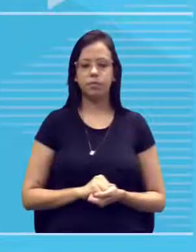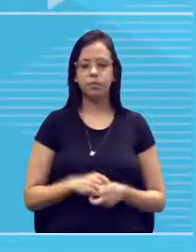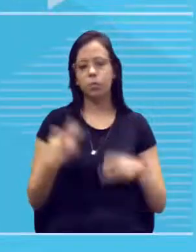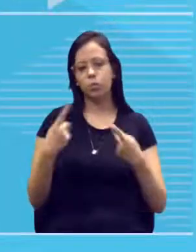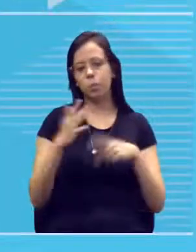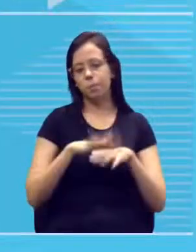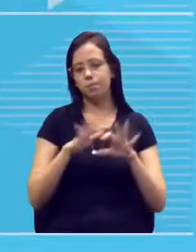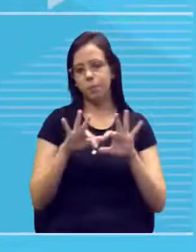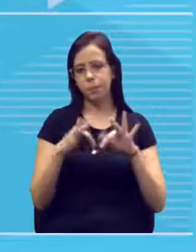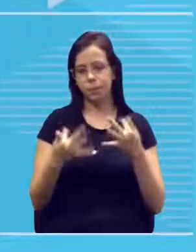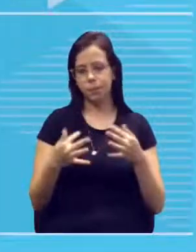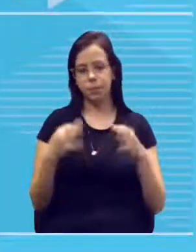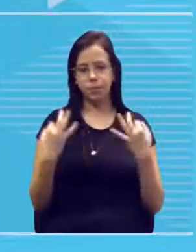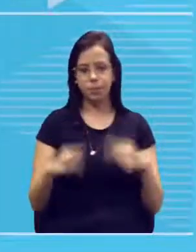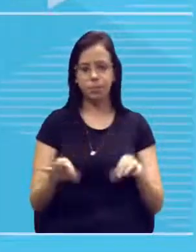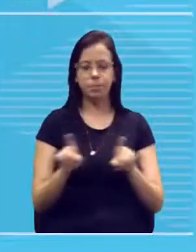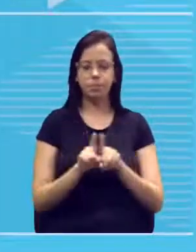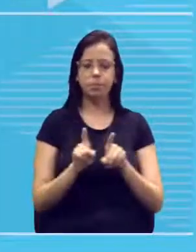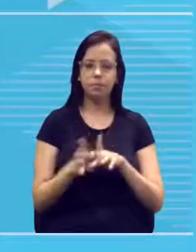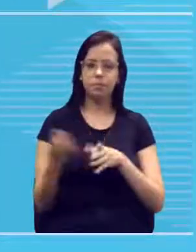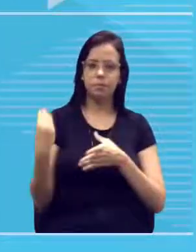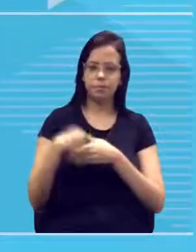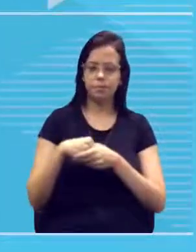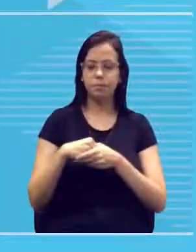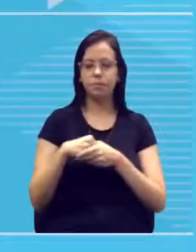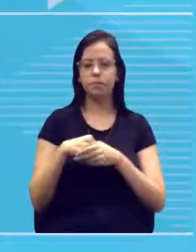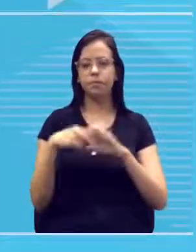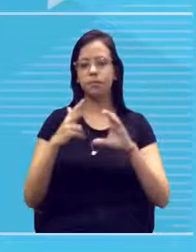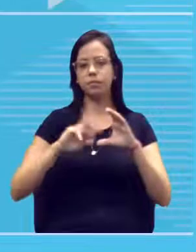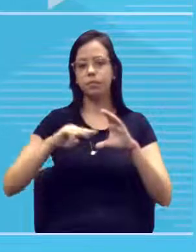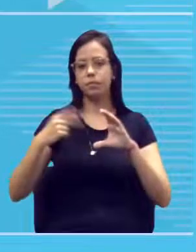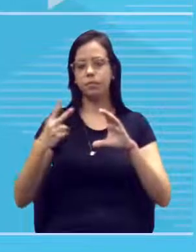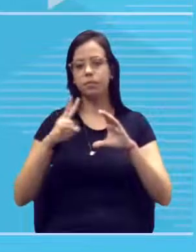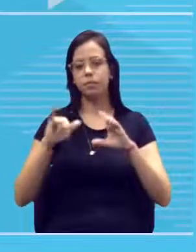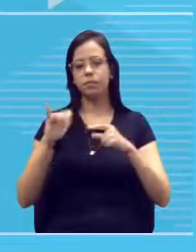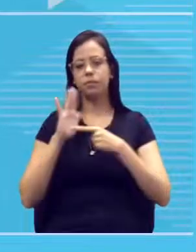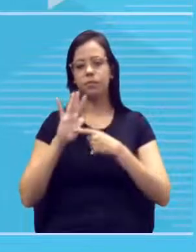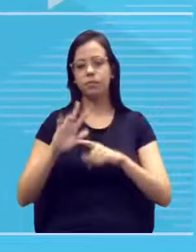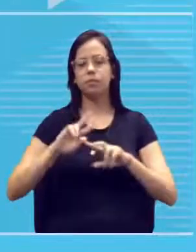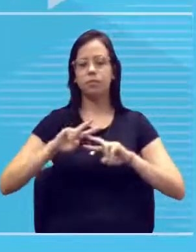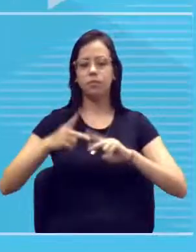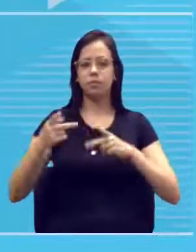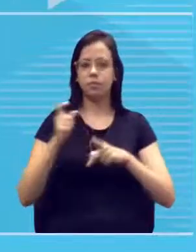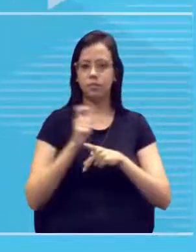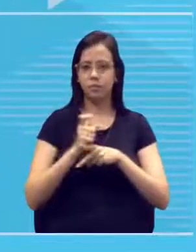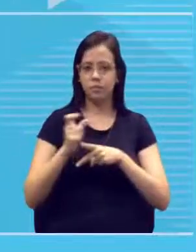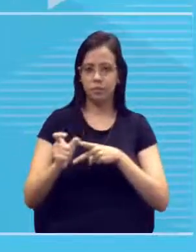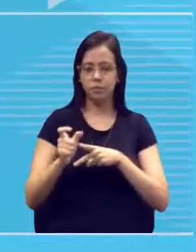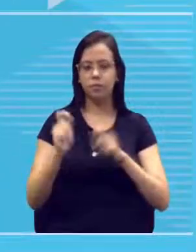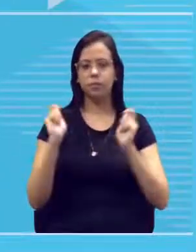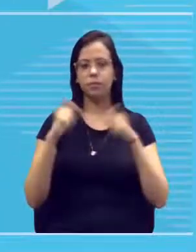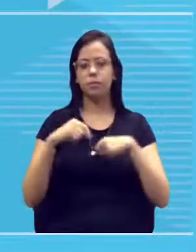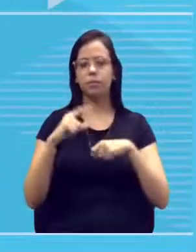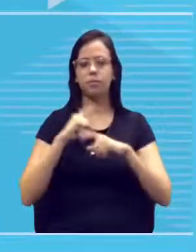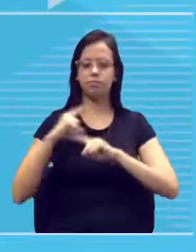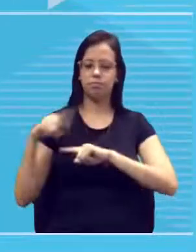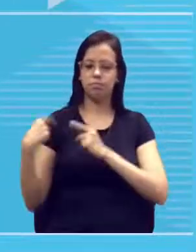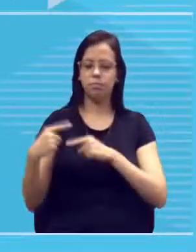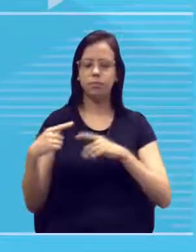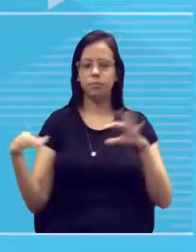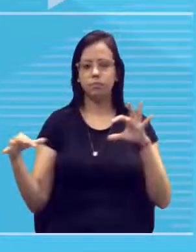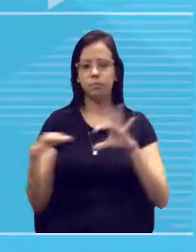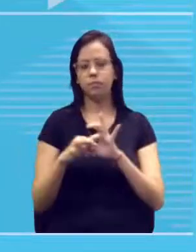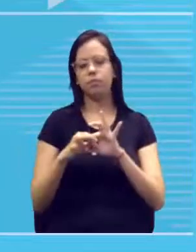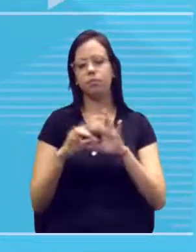simples, tá? E é claro que dentro desses cromossomos, a gente vai apresentar genes. Então, gente pode ter algumas heranças ligadas ao